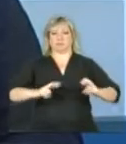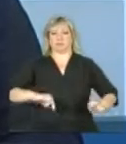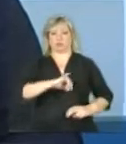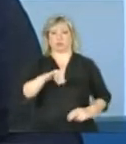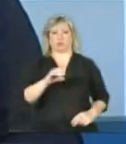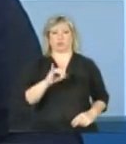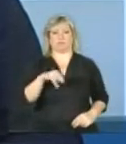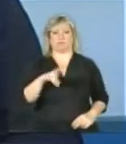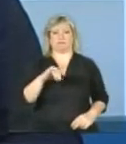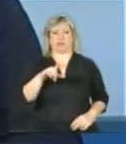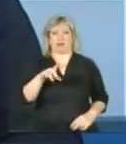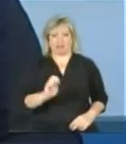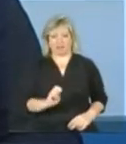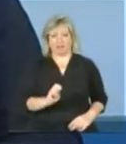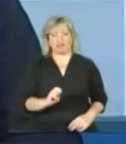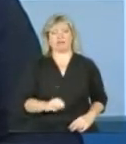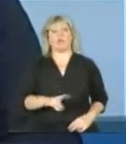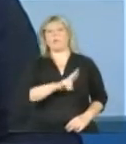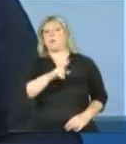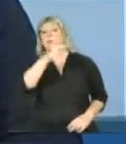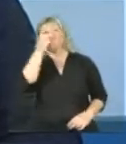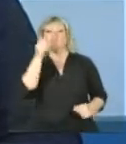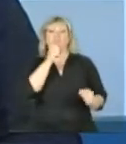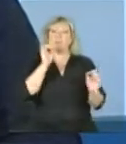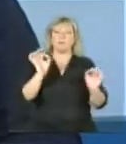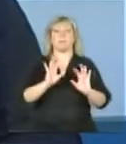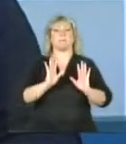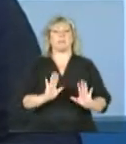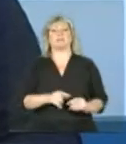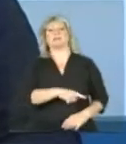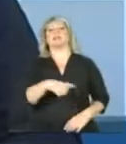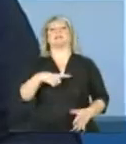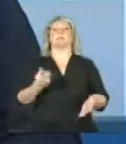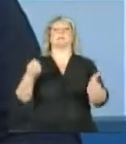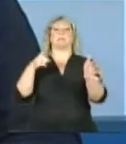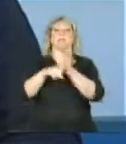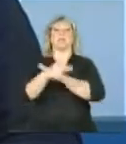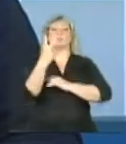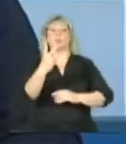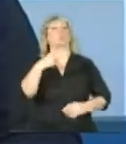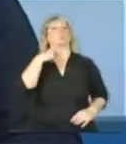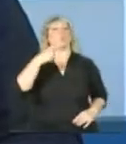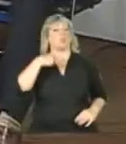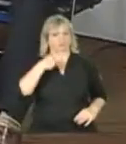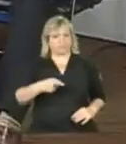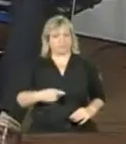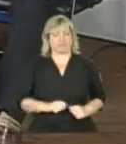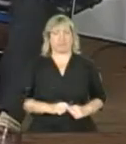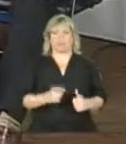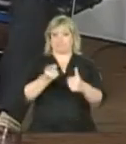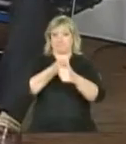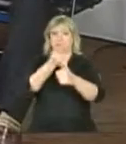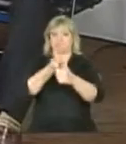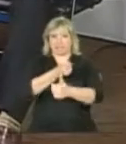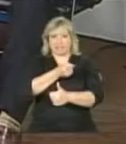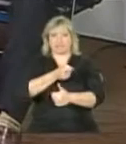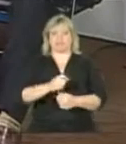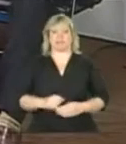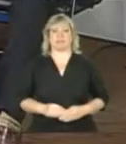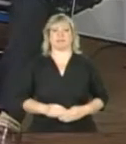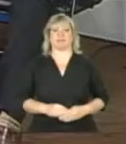tem o nome da pessoa, não foi identificado, mas é o seguinte, eles trazem duas dúvidas. A primeira é,